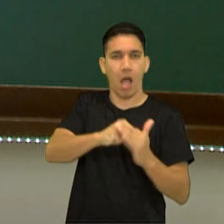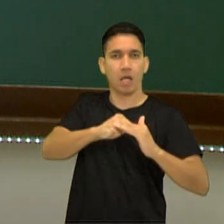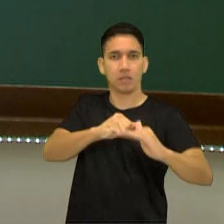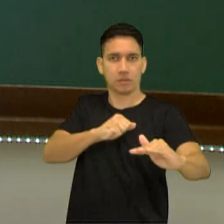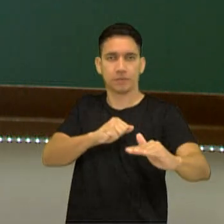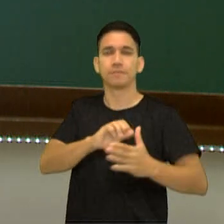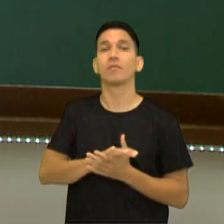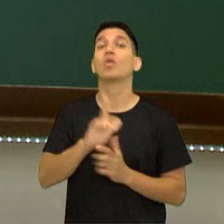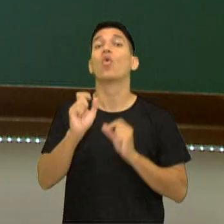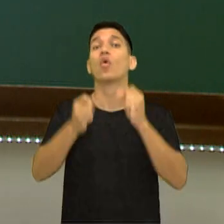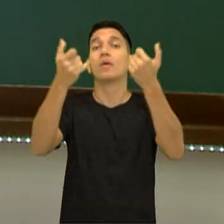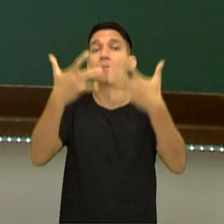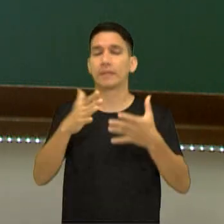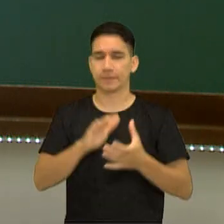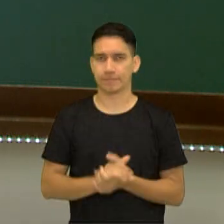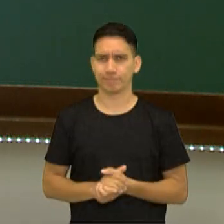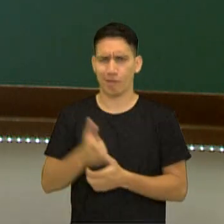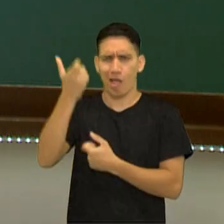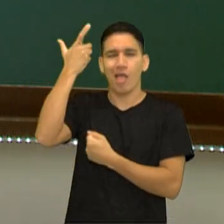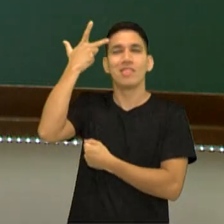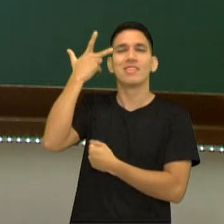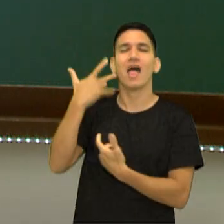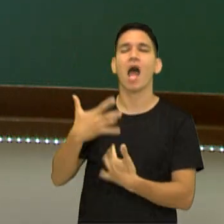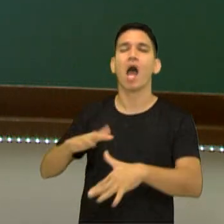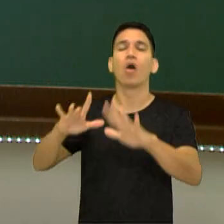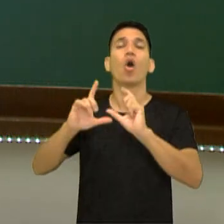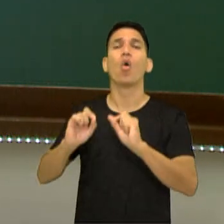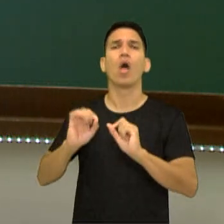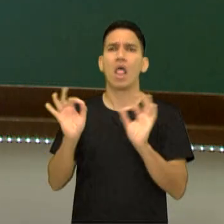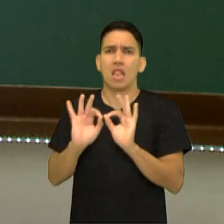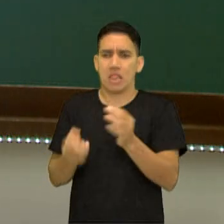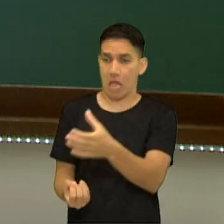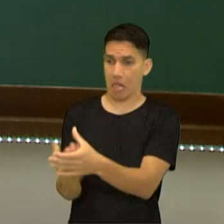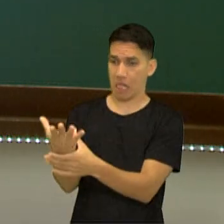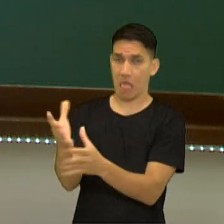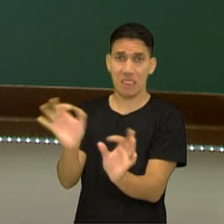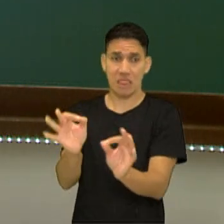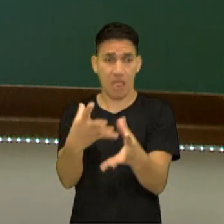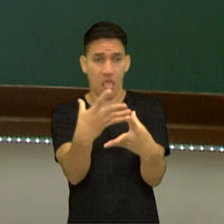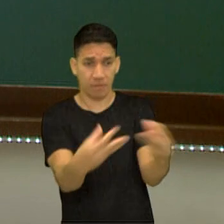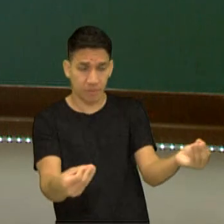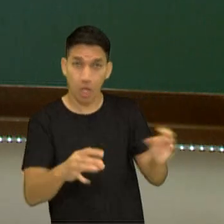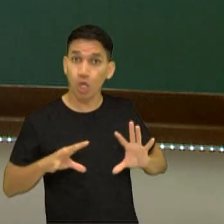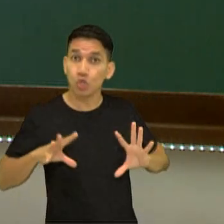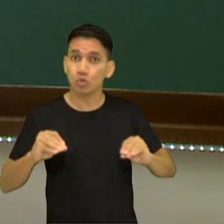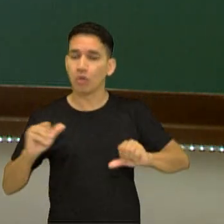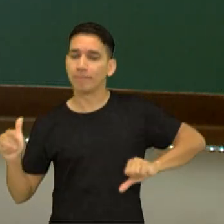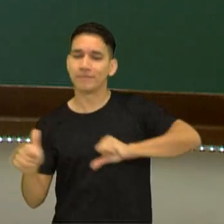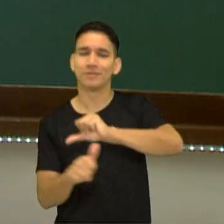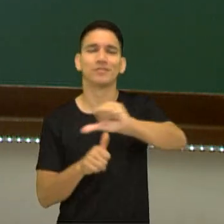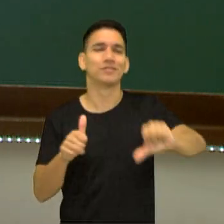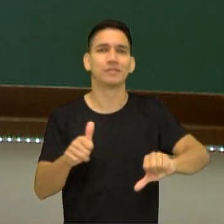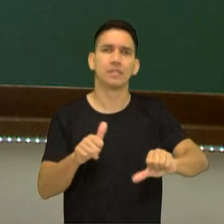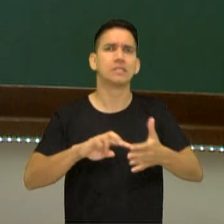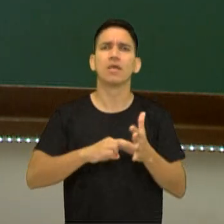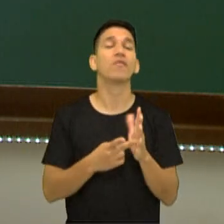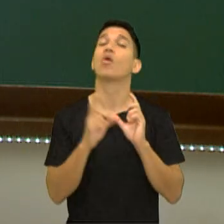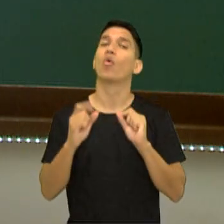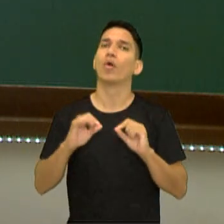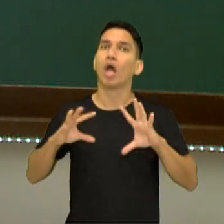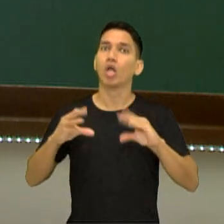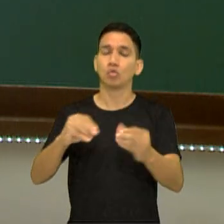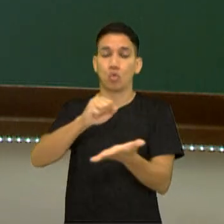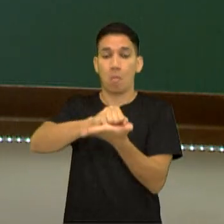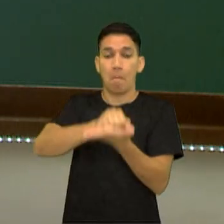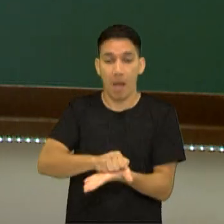seguinte, na natureza, nada se cria, nada se perde, tudo se transforma, ou seja, tudo que eu tenho na massa de